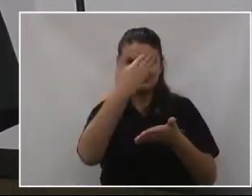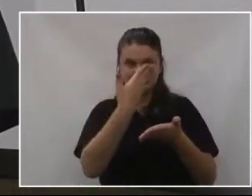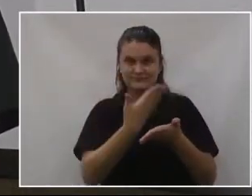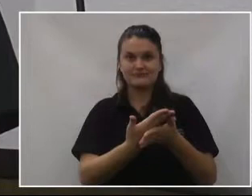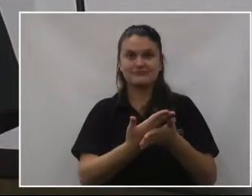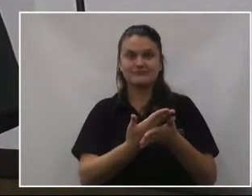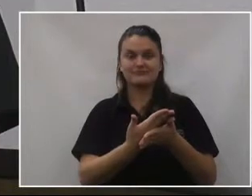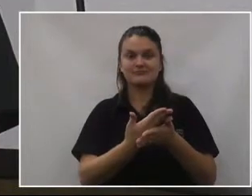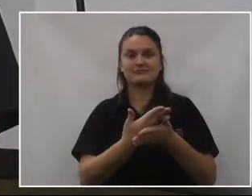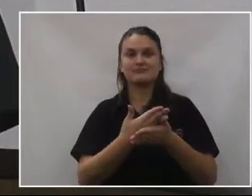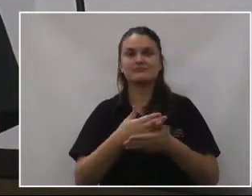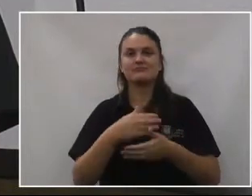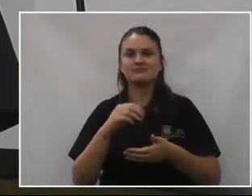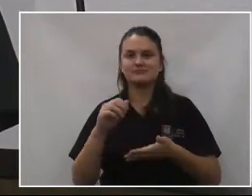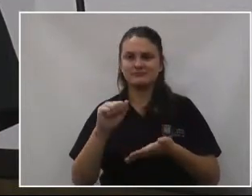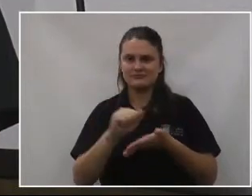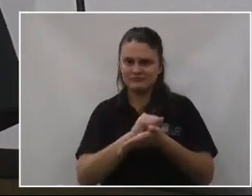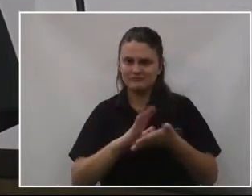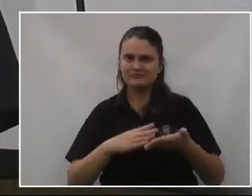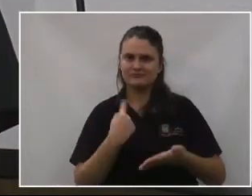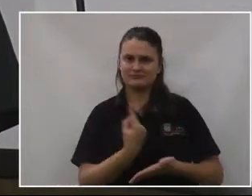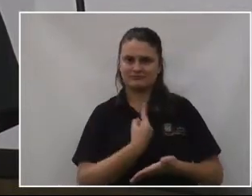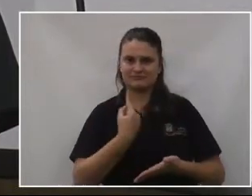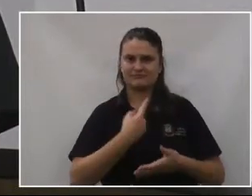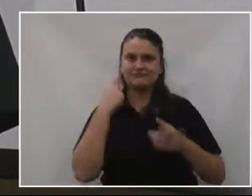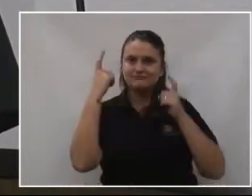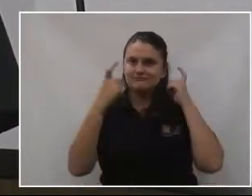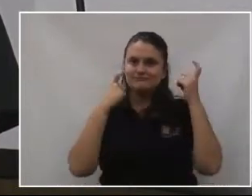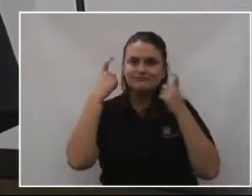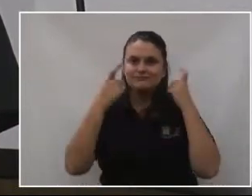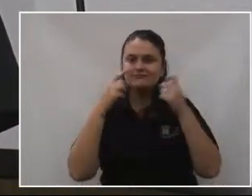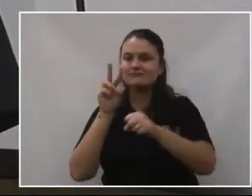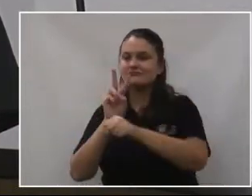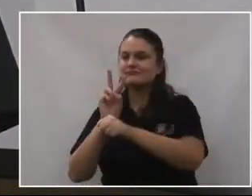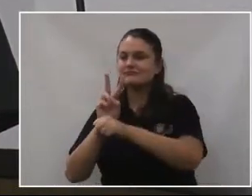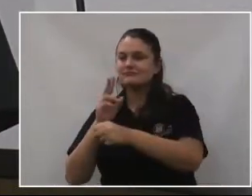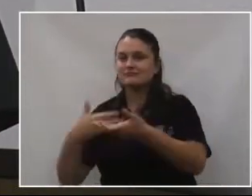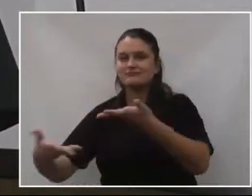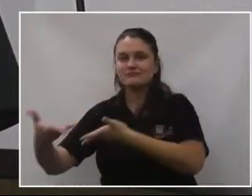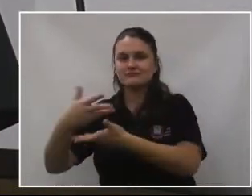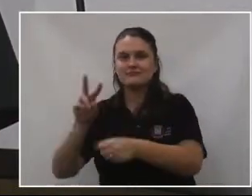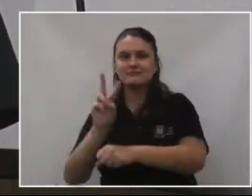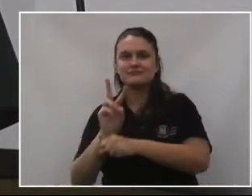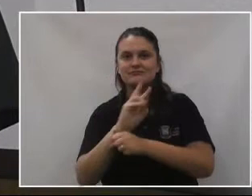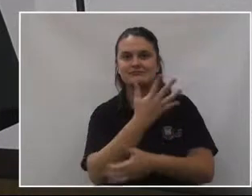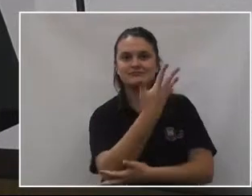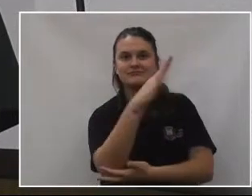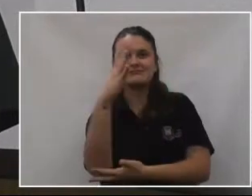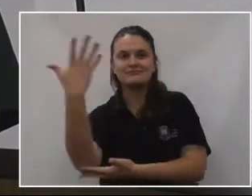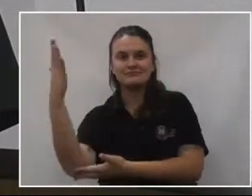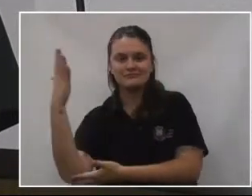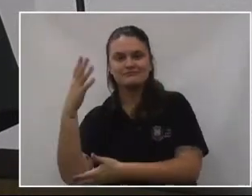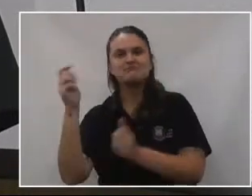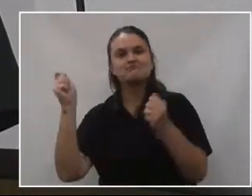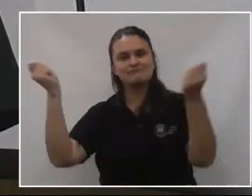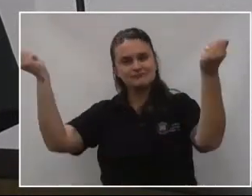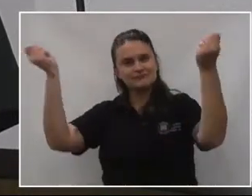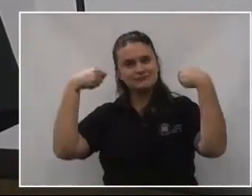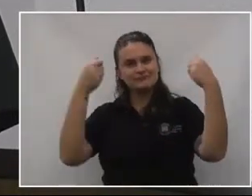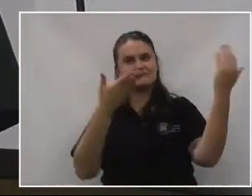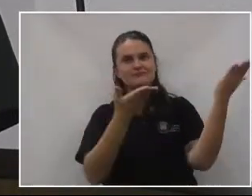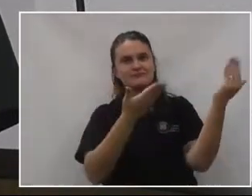meio da proatividade, da preocupação com o próximo e com o meio ambiente, podemos formar jovens